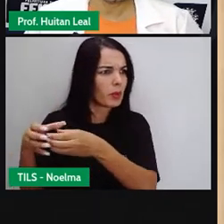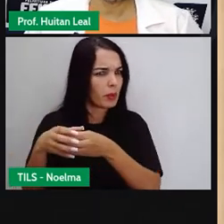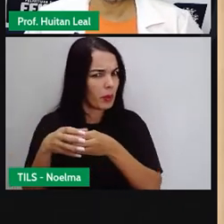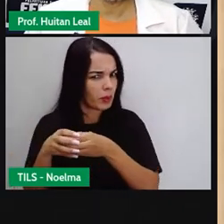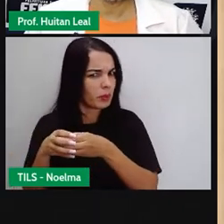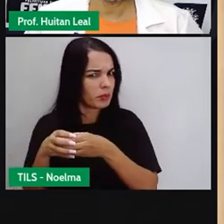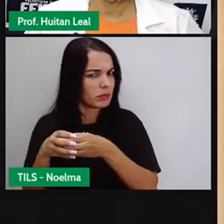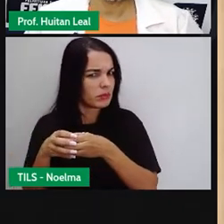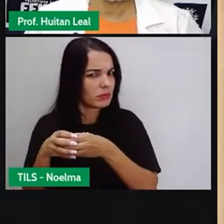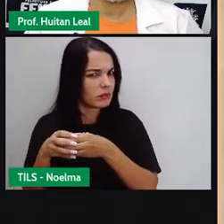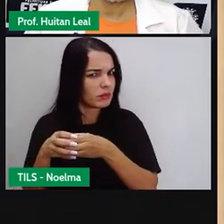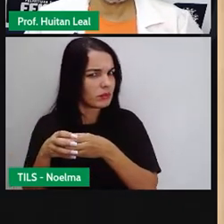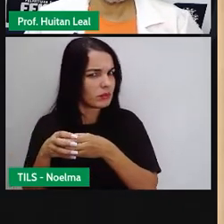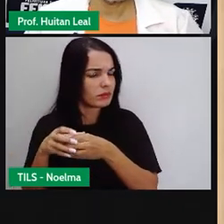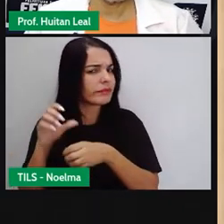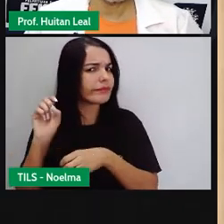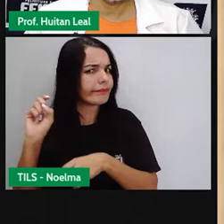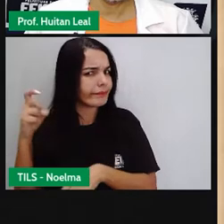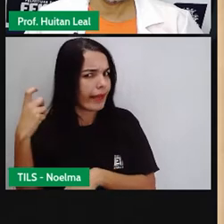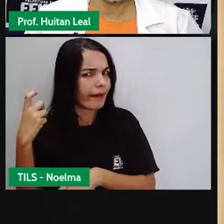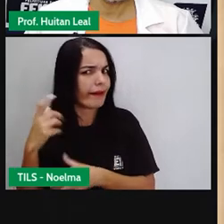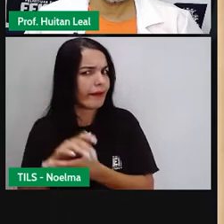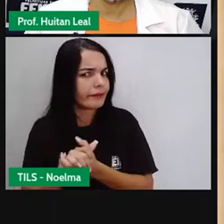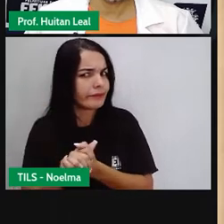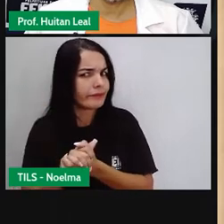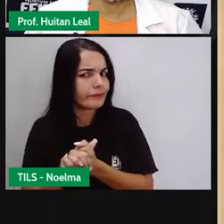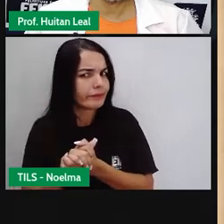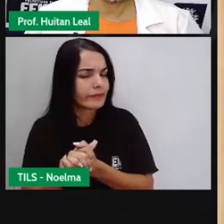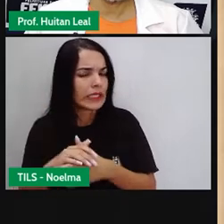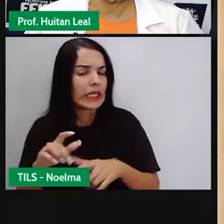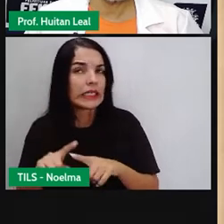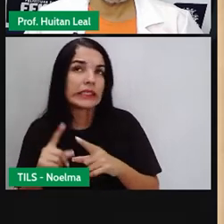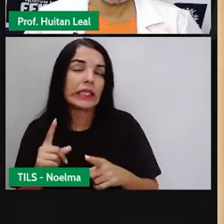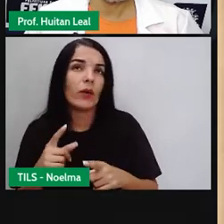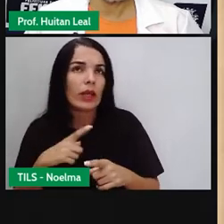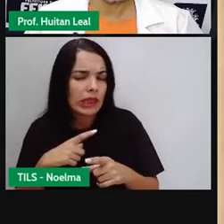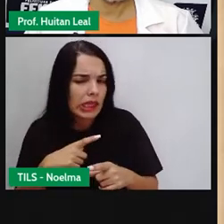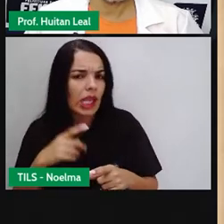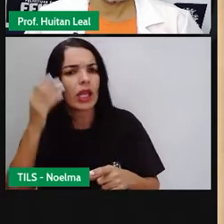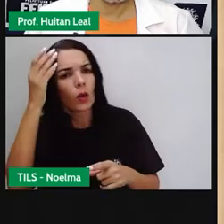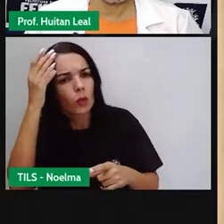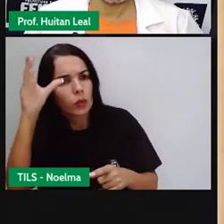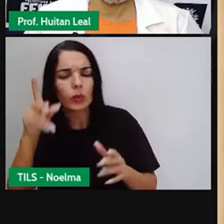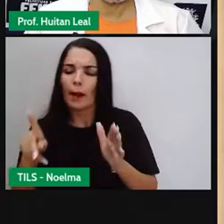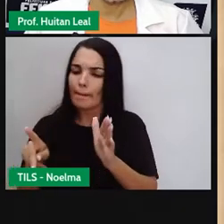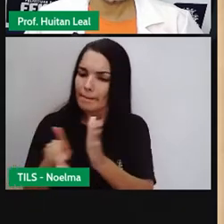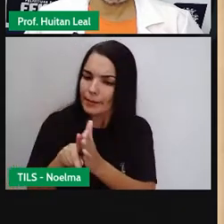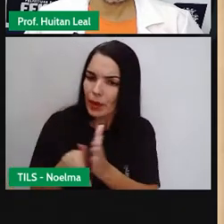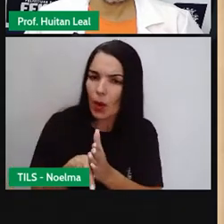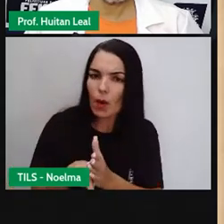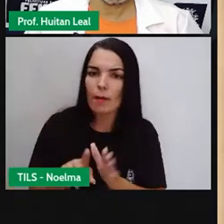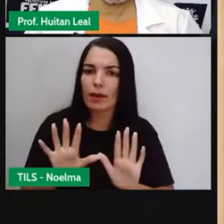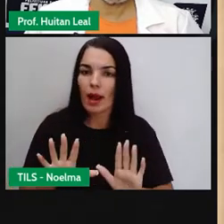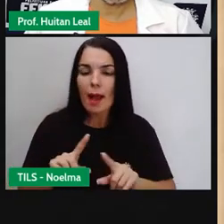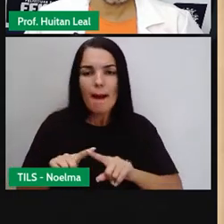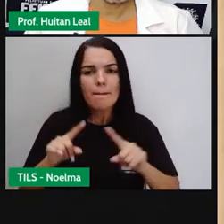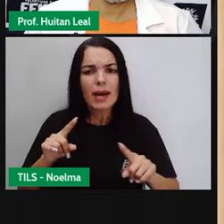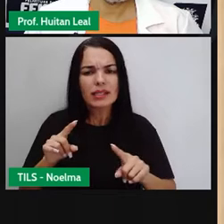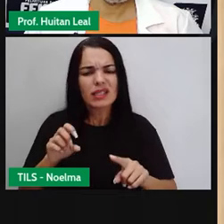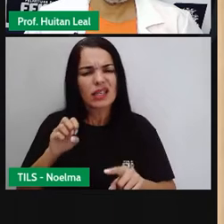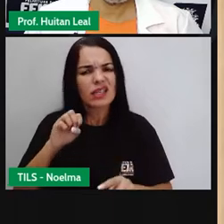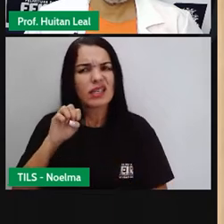forma? Será que eles mesmo valorizando a sua cultura eles não partiram para